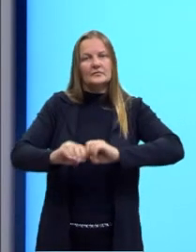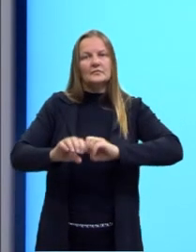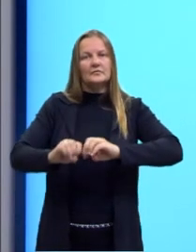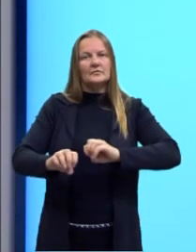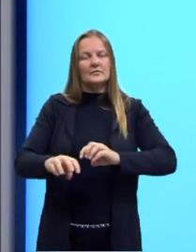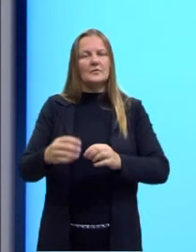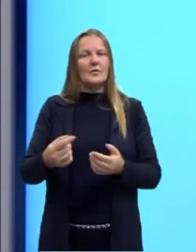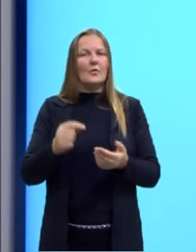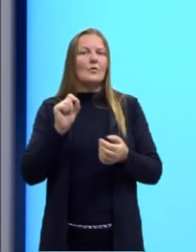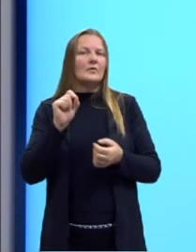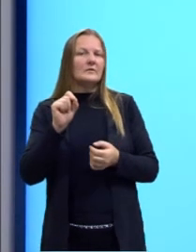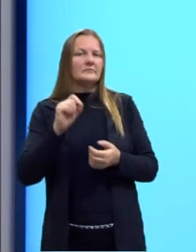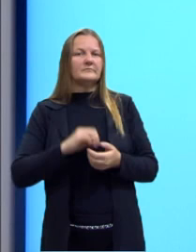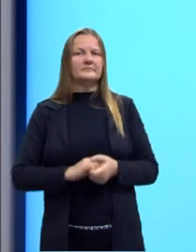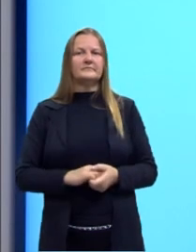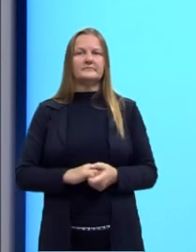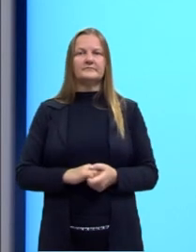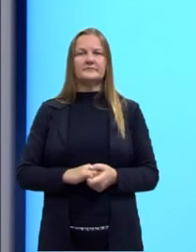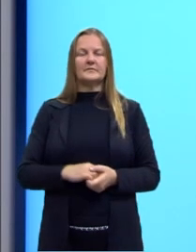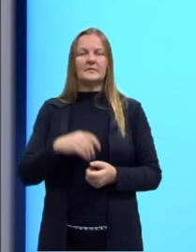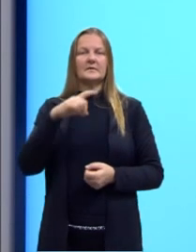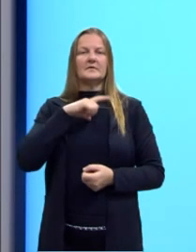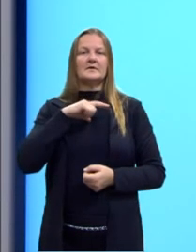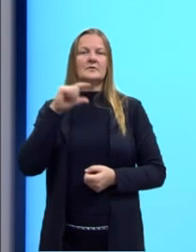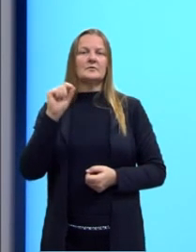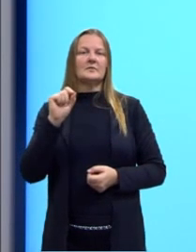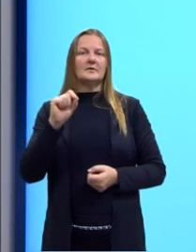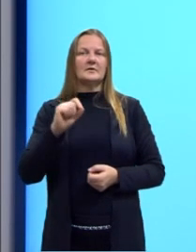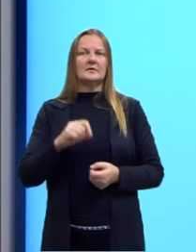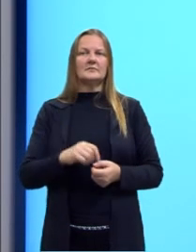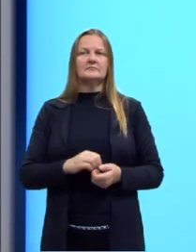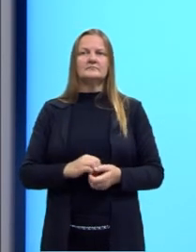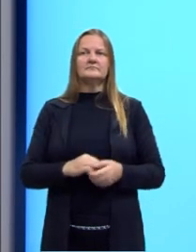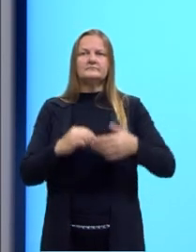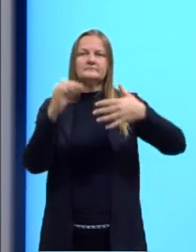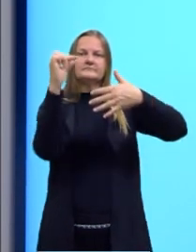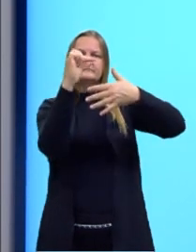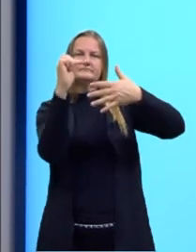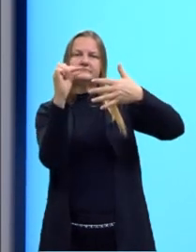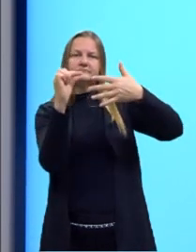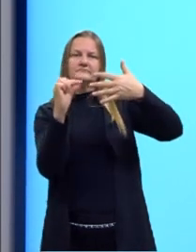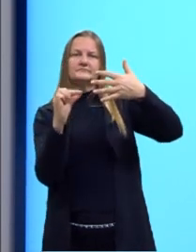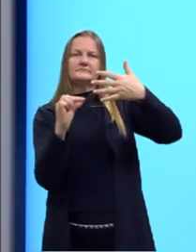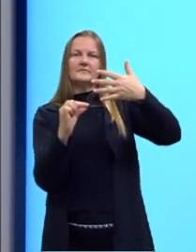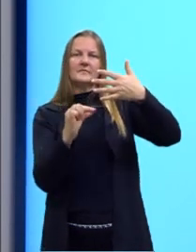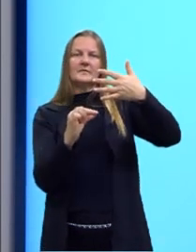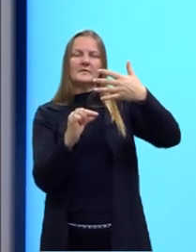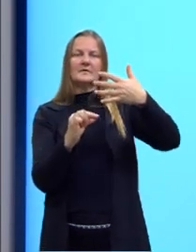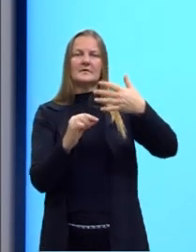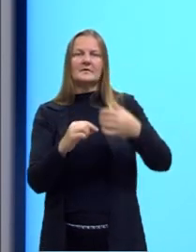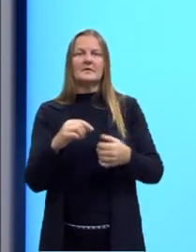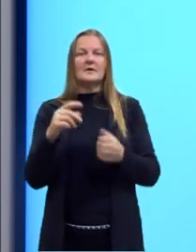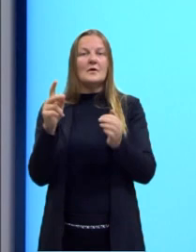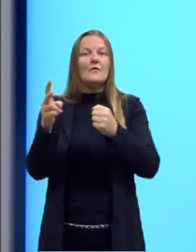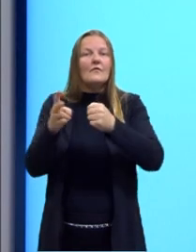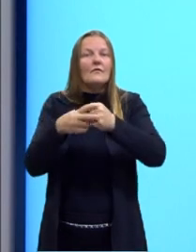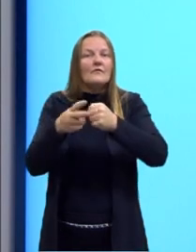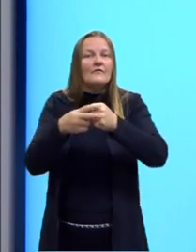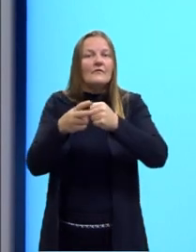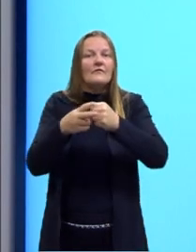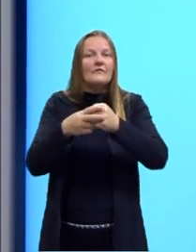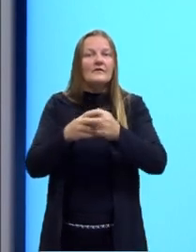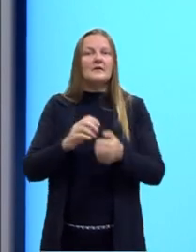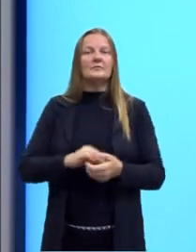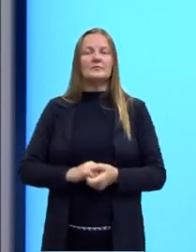Vamos confirmar o quê? Eu tenho, observem aqui, em todas elas o mesmo verbo, o verbo